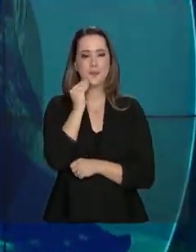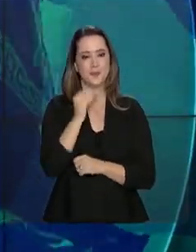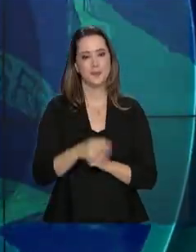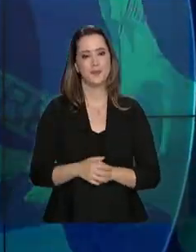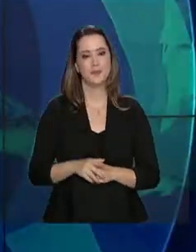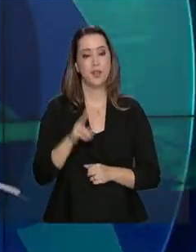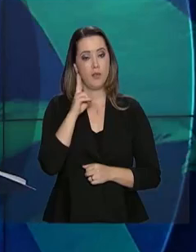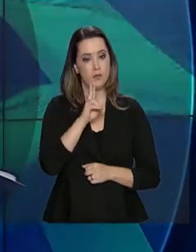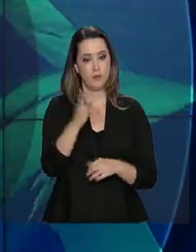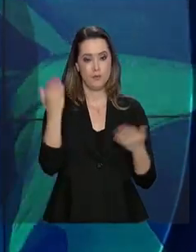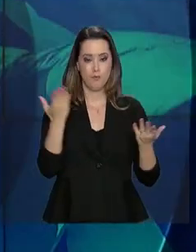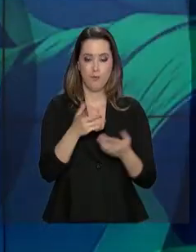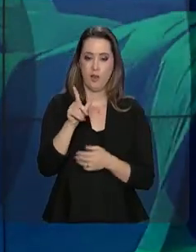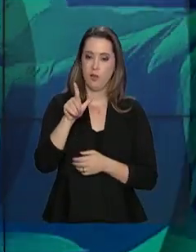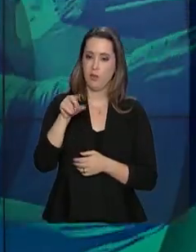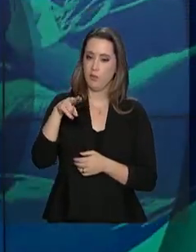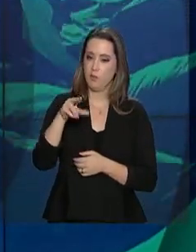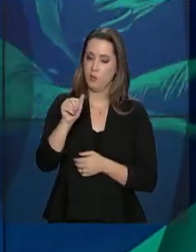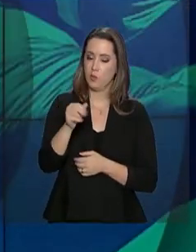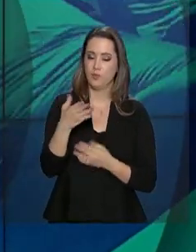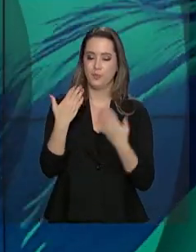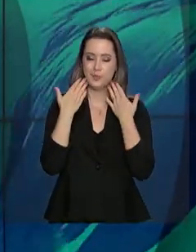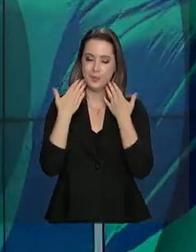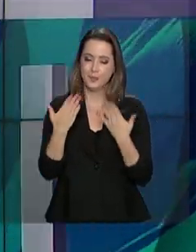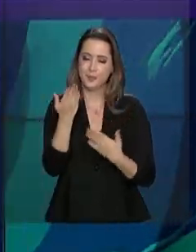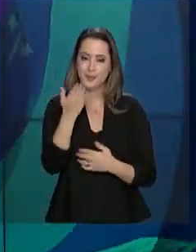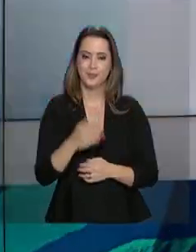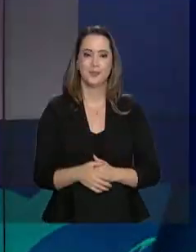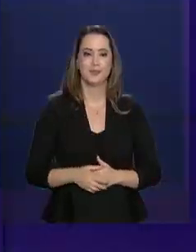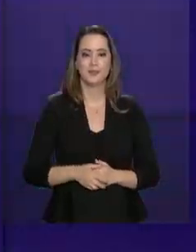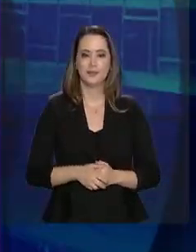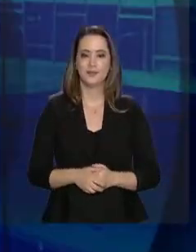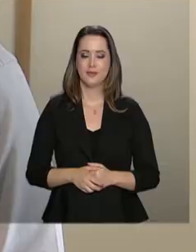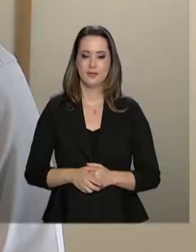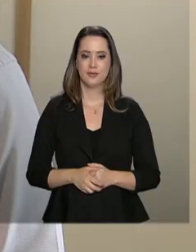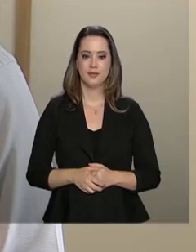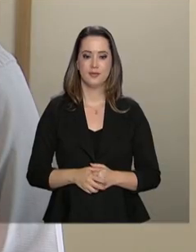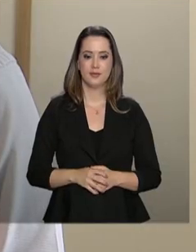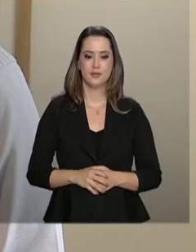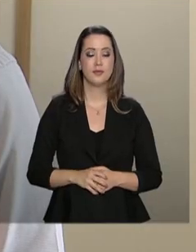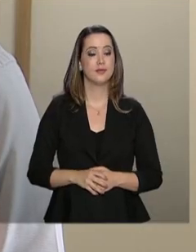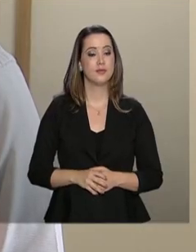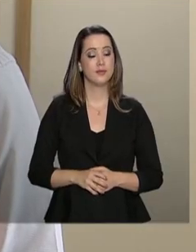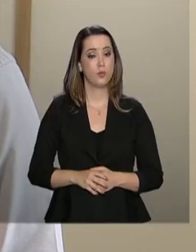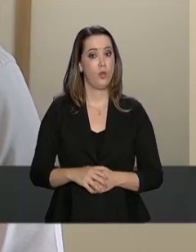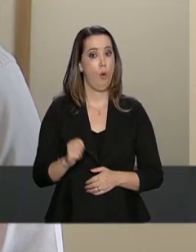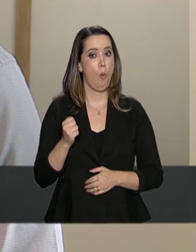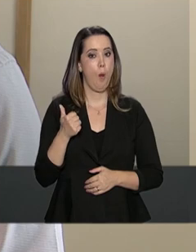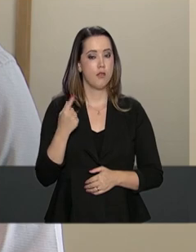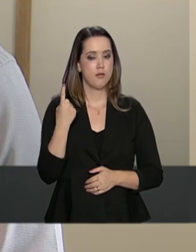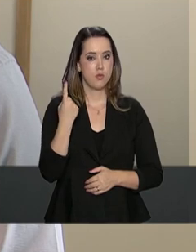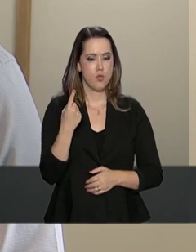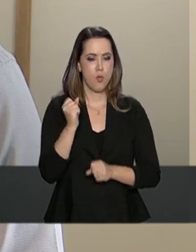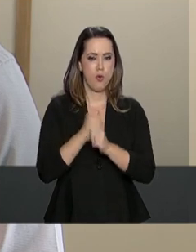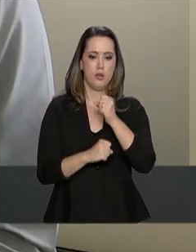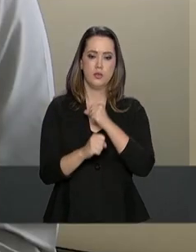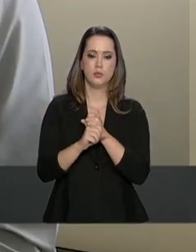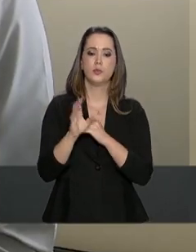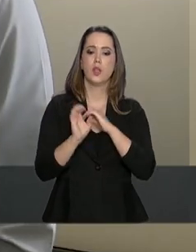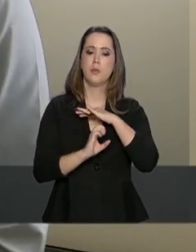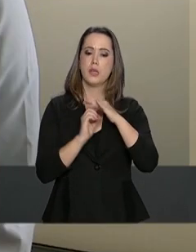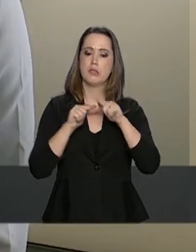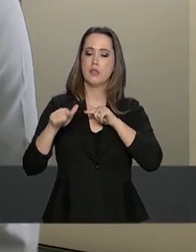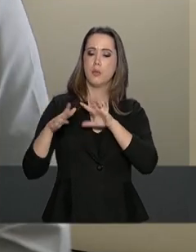de experiência. É o que você vai ver na reportagem de Luana Karen. Há quase um ano, a empresa do Gregory